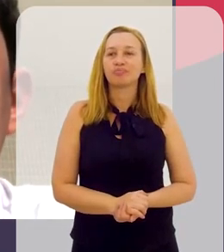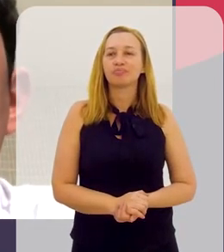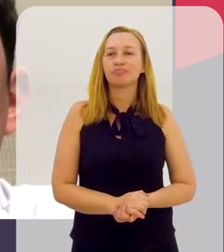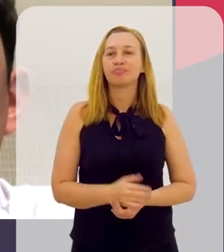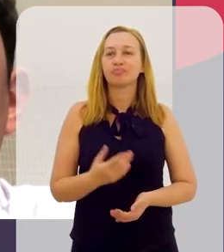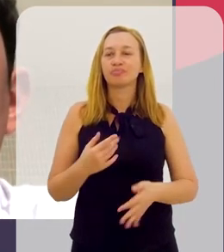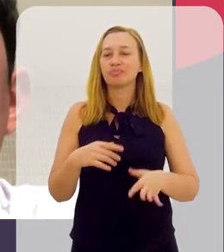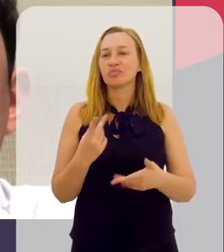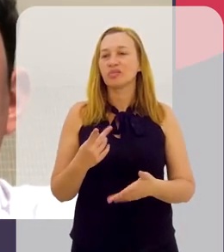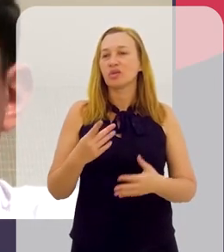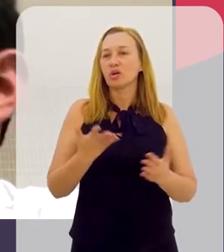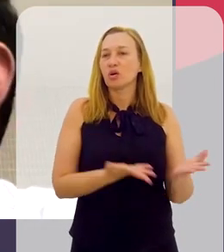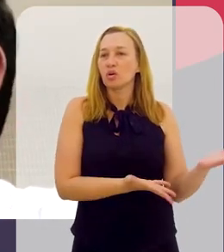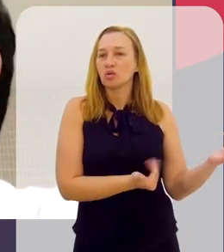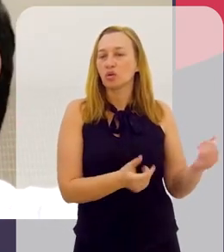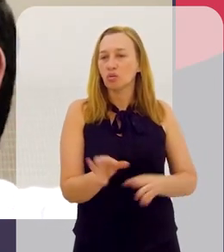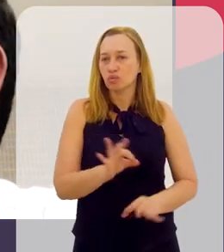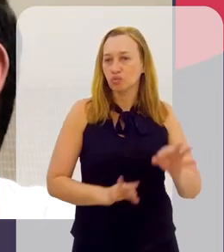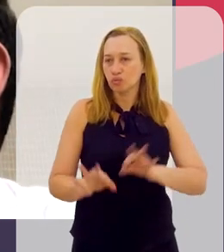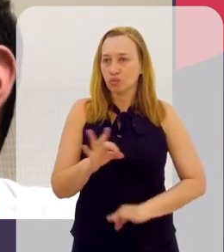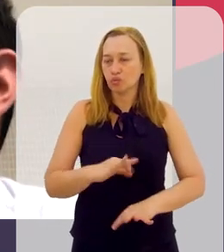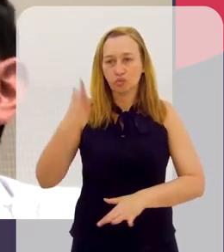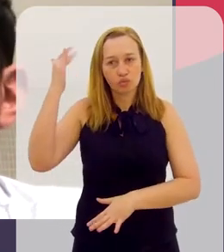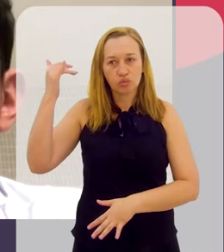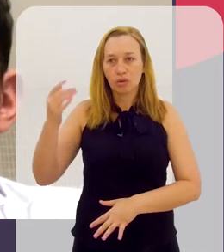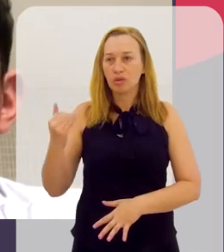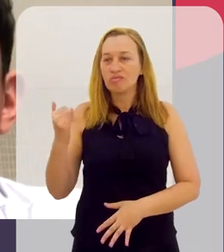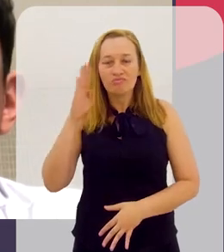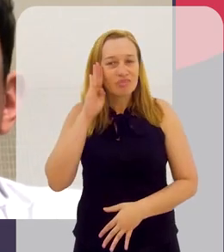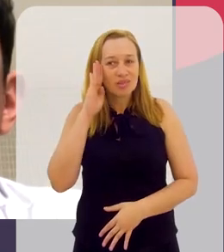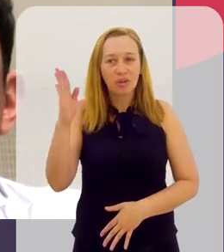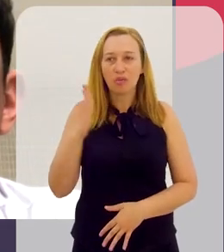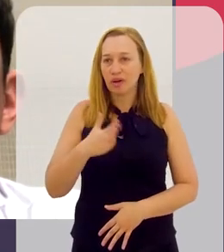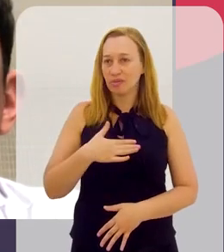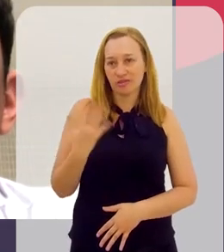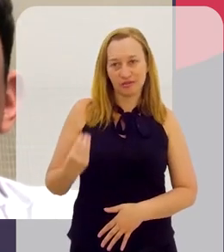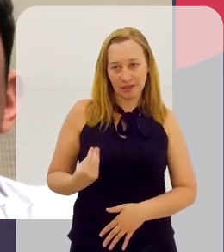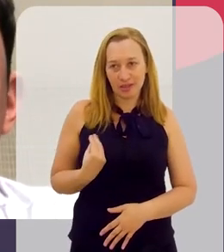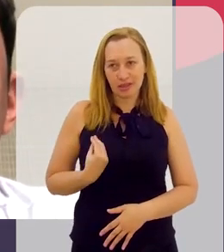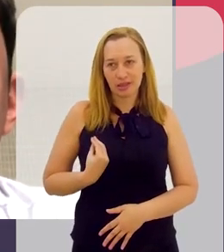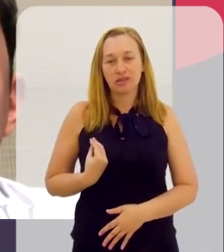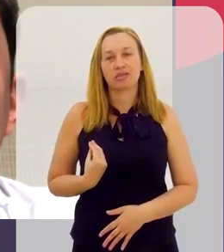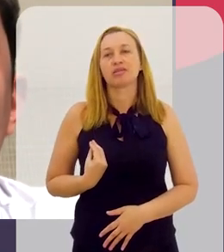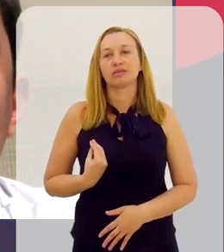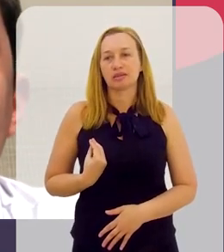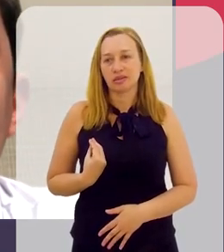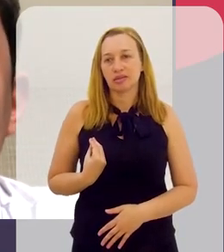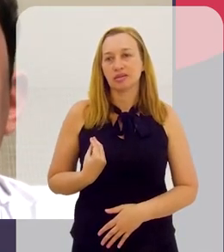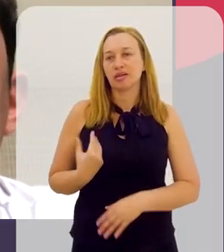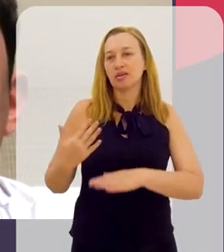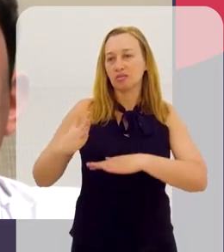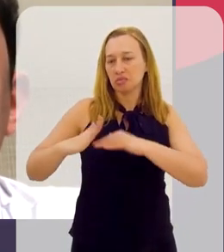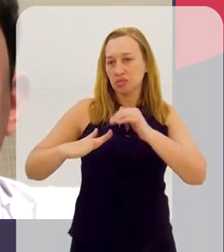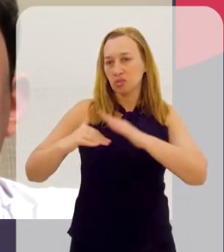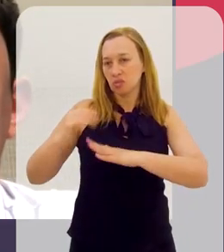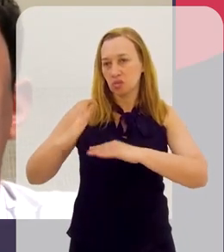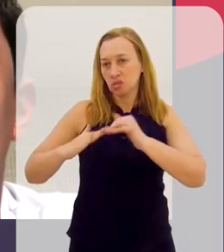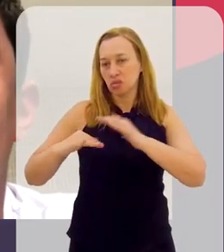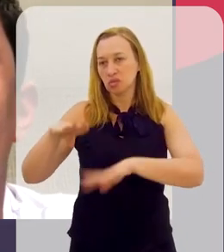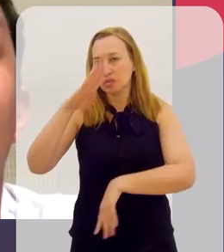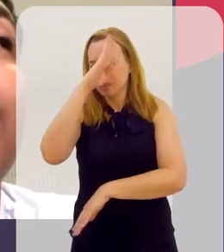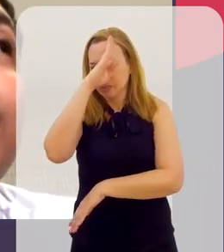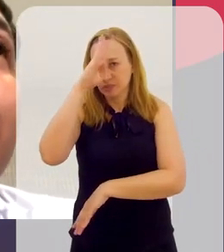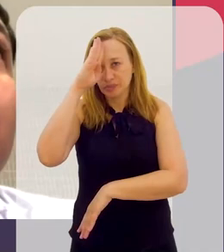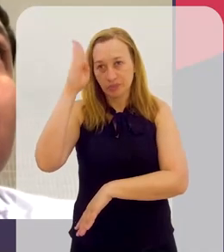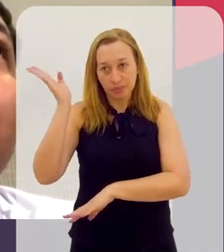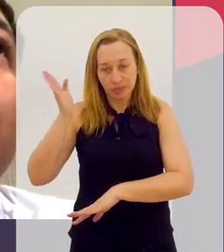eu costumo dizer que jovens talentos foi essencial, assim, para a minha carreira